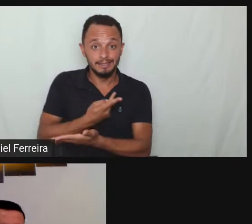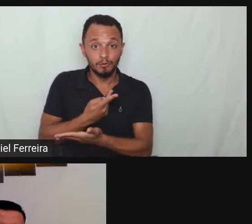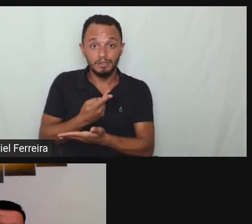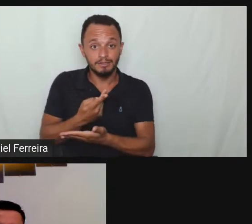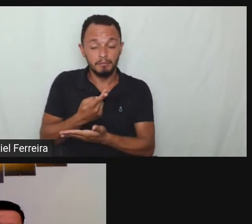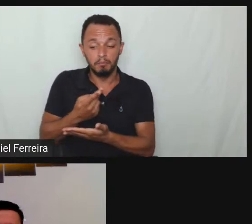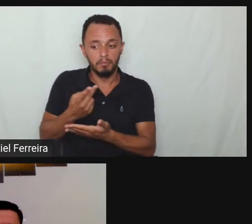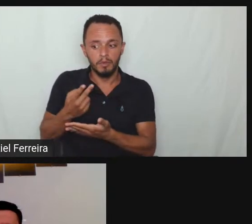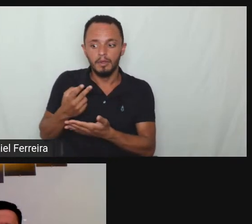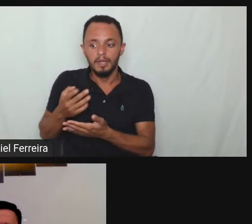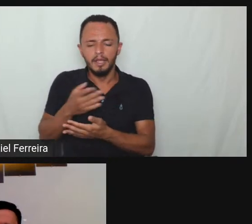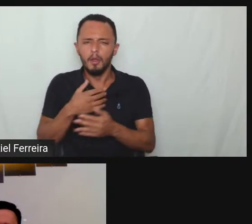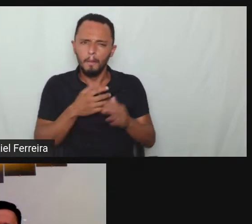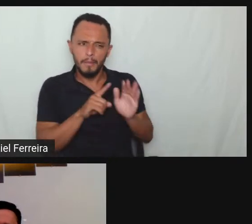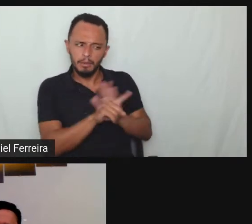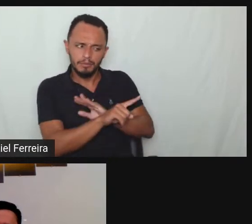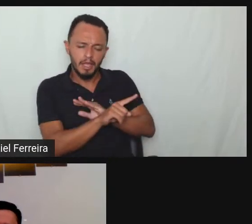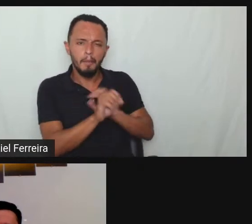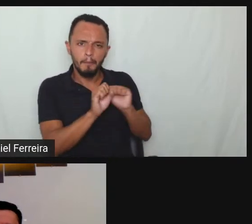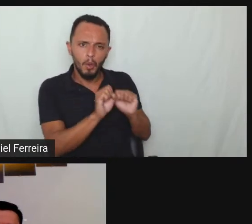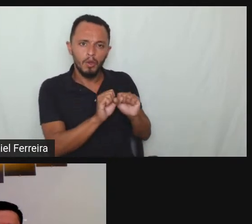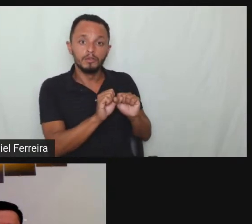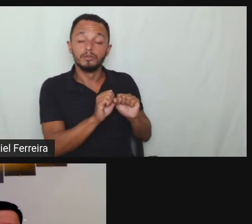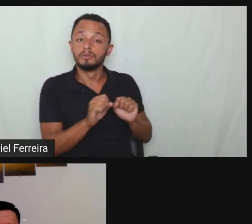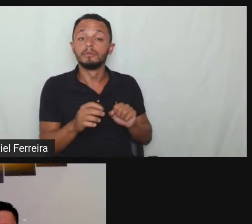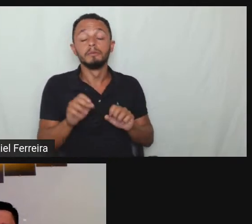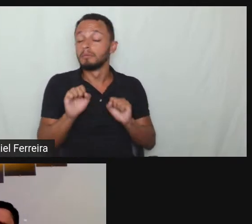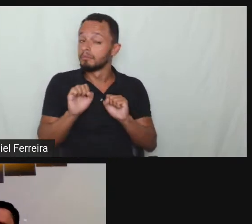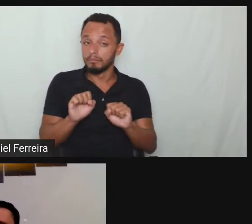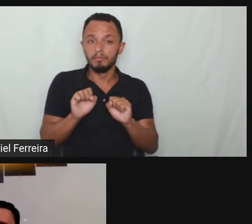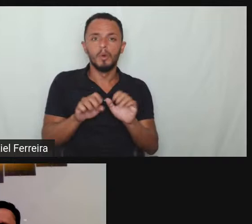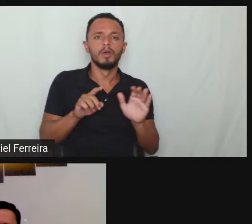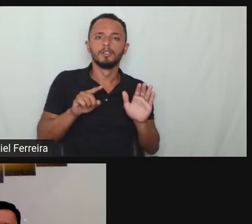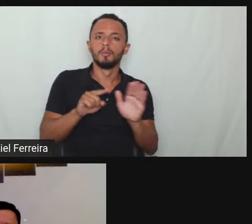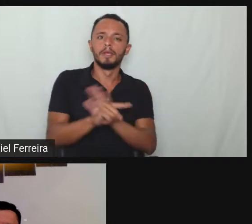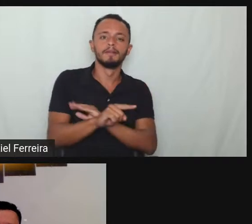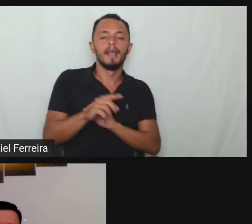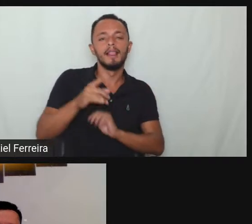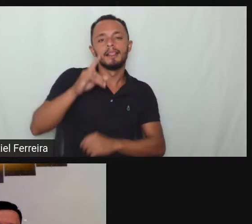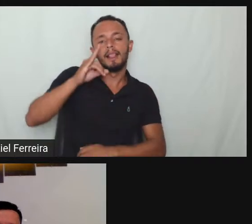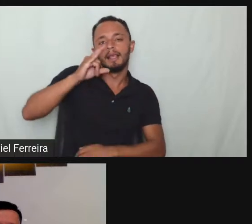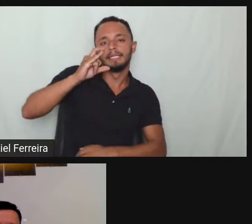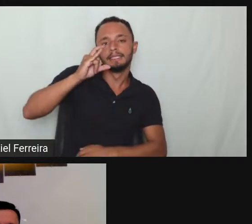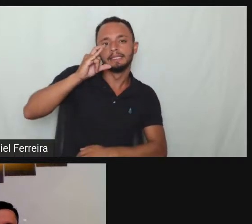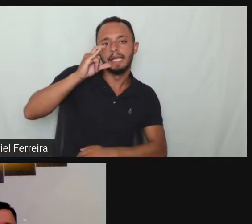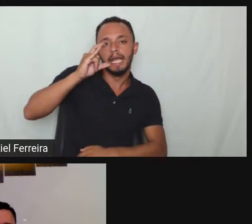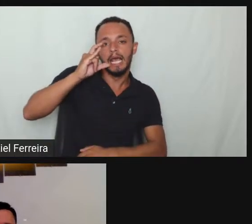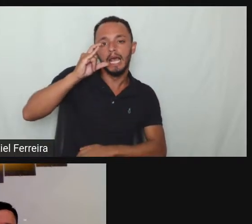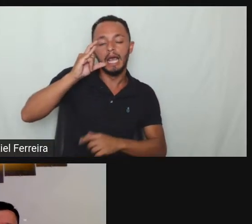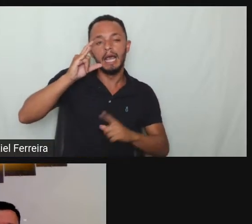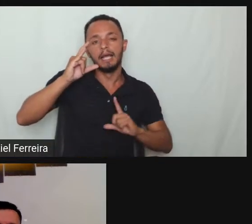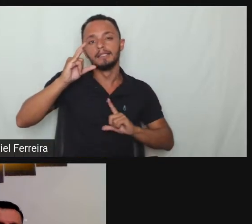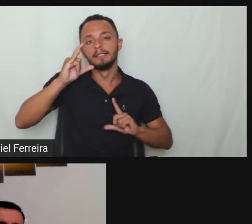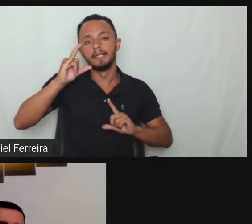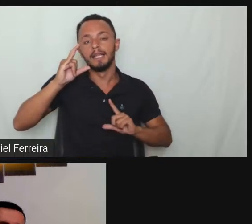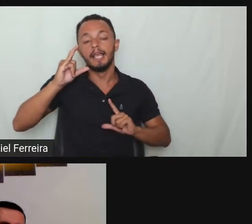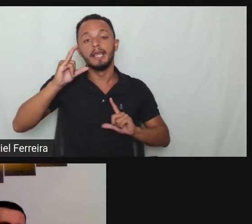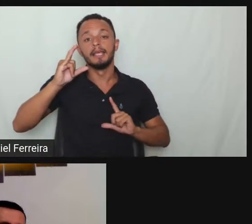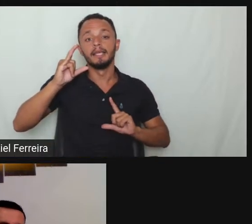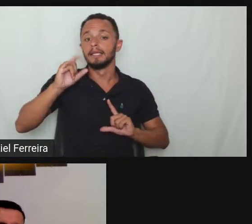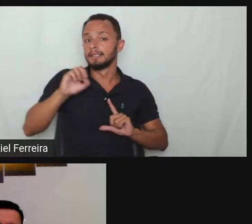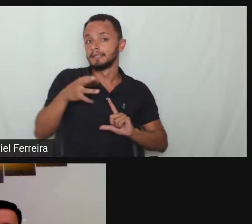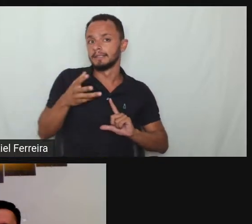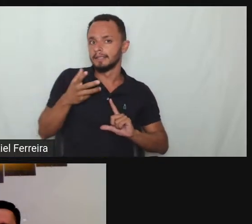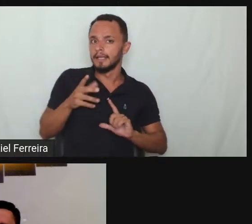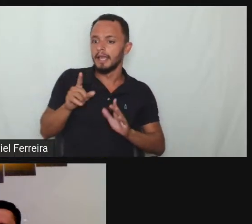responderemos a todos aí só mandar lá no temos o instagram né se a pessoa preferir mandar fazer